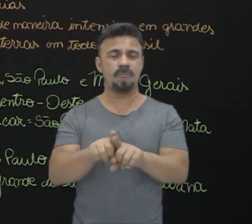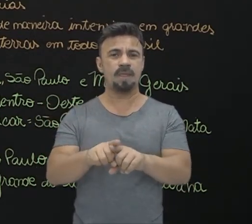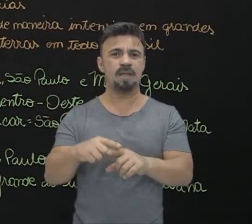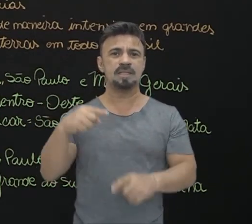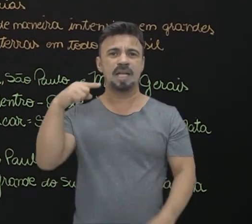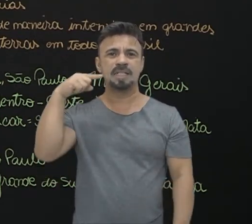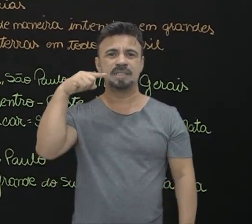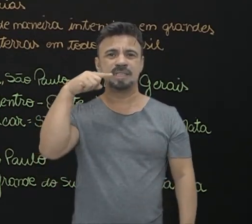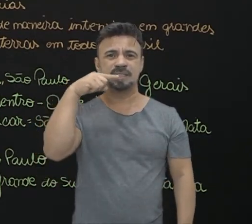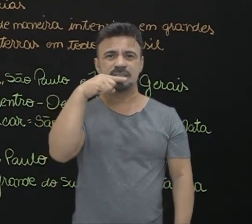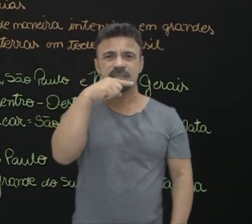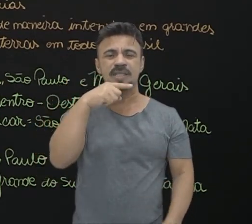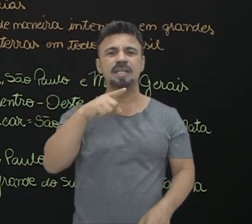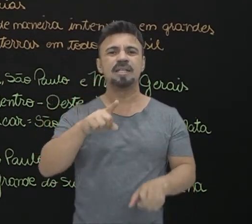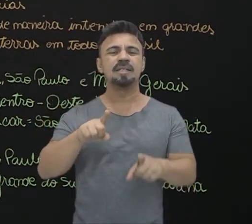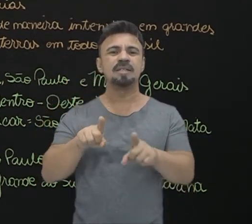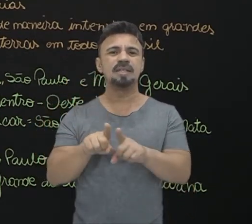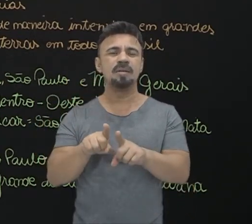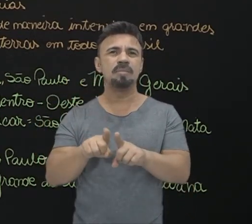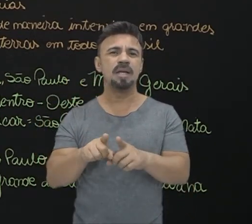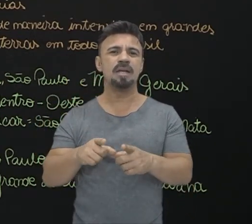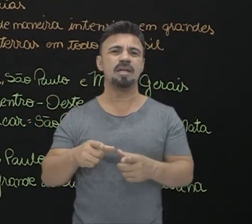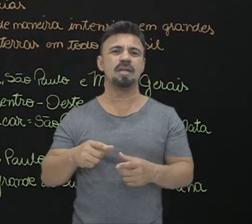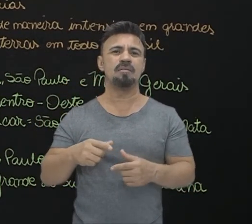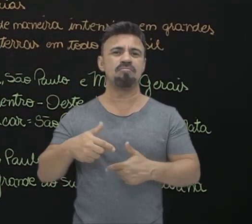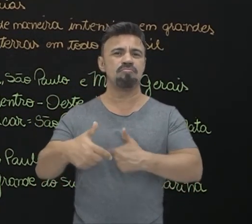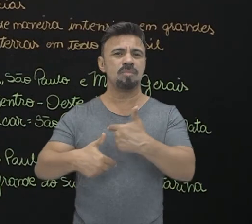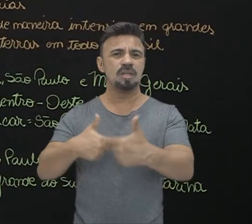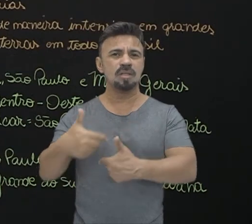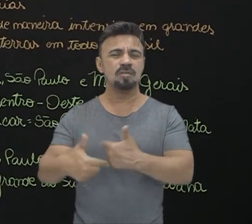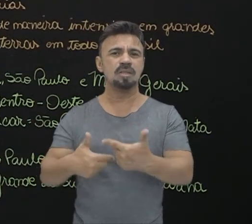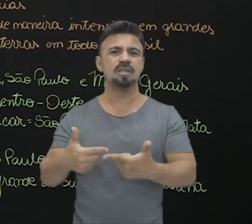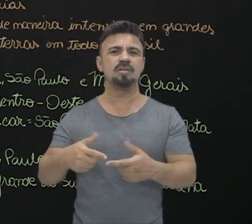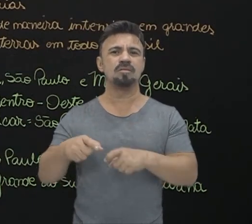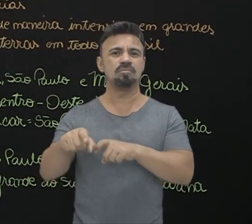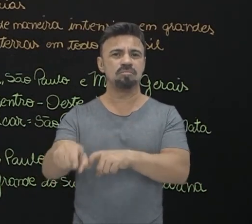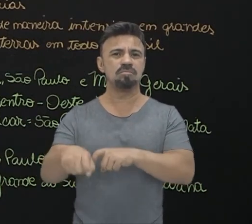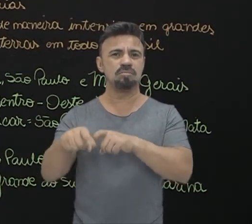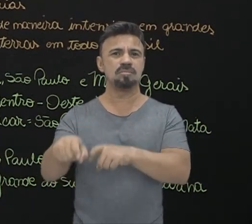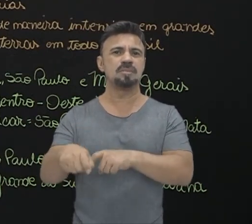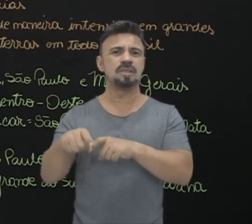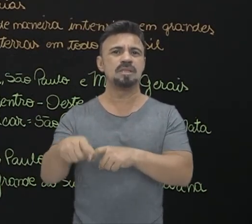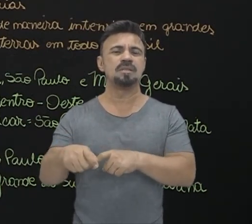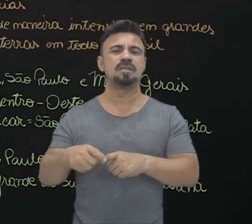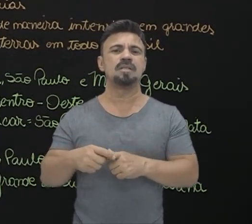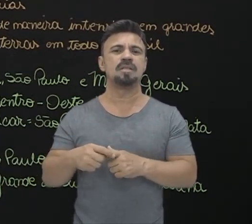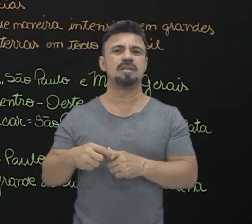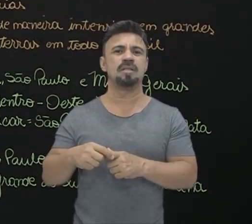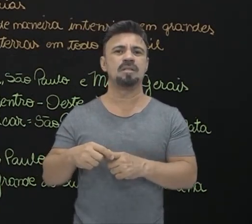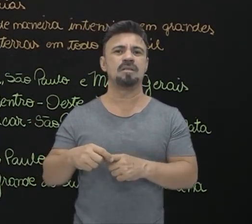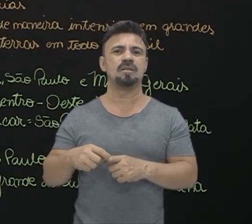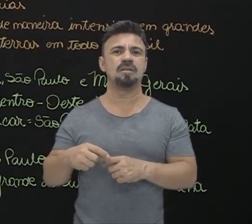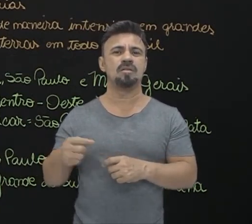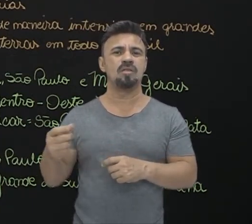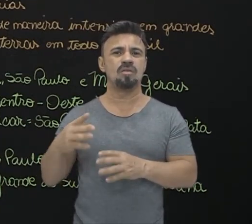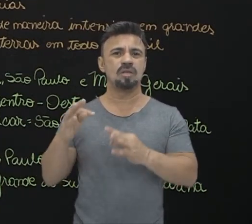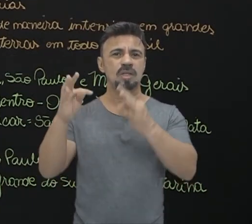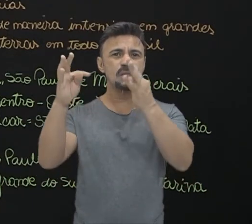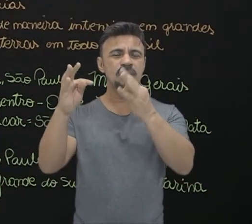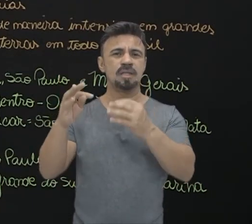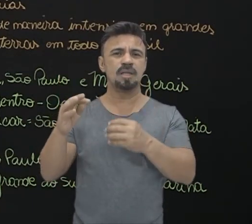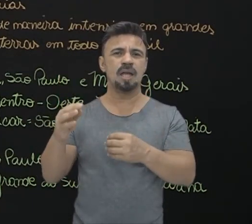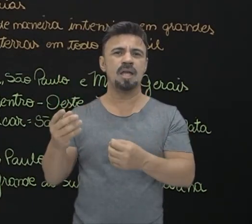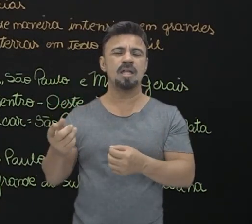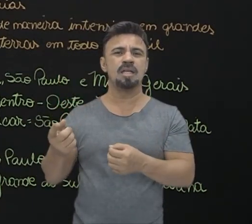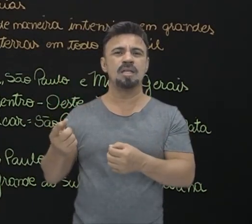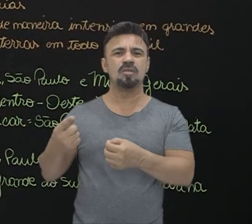cana-de-açúcar, que vai ser ali produzida massivamente na agricultura moderna no interior de São